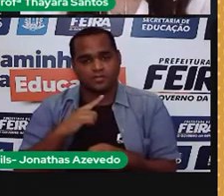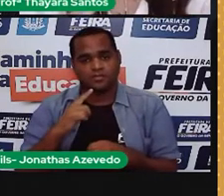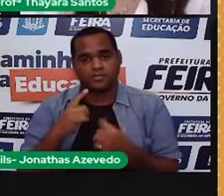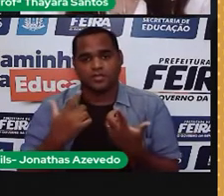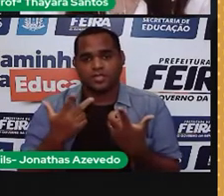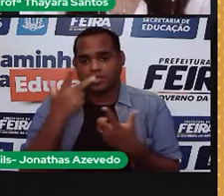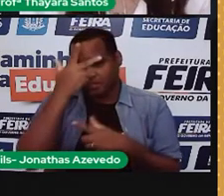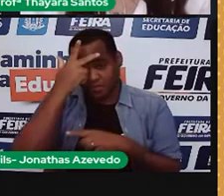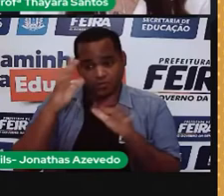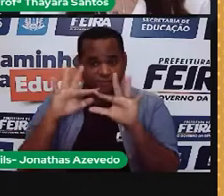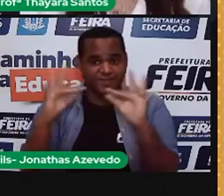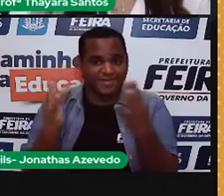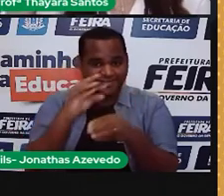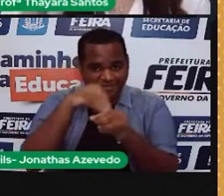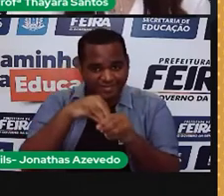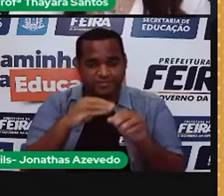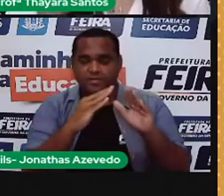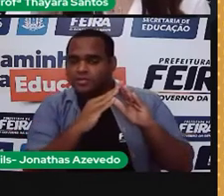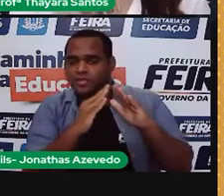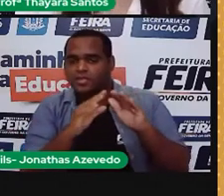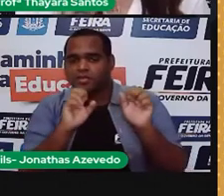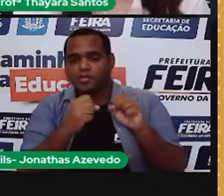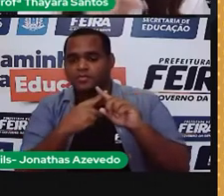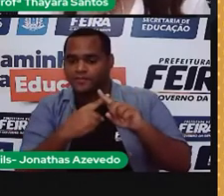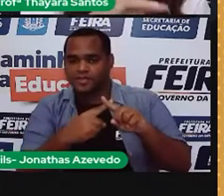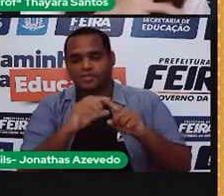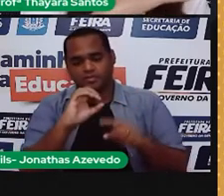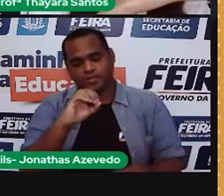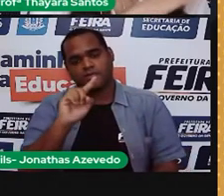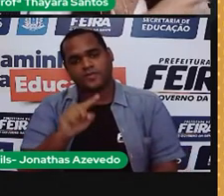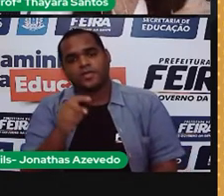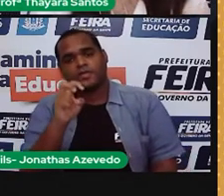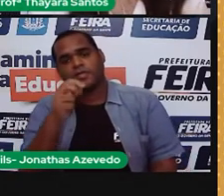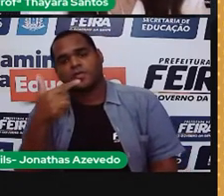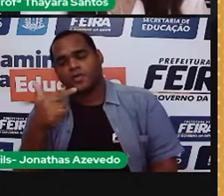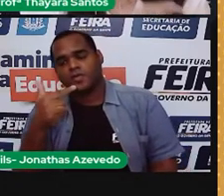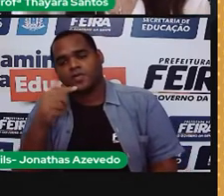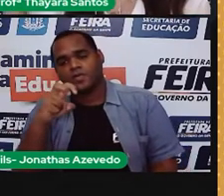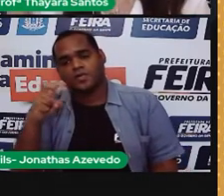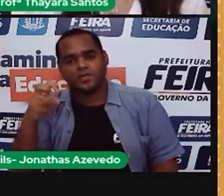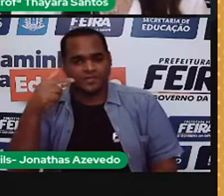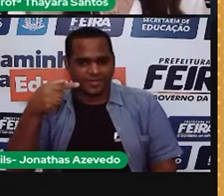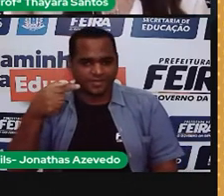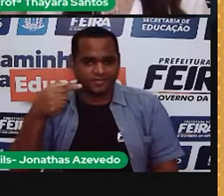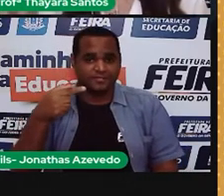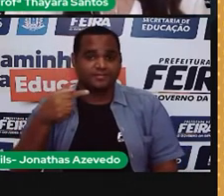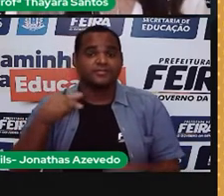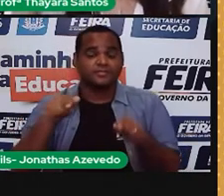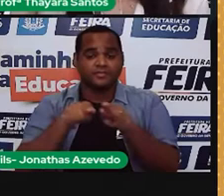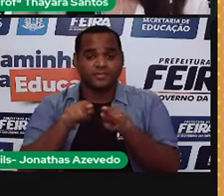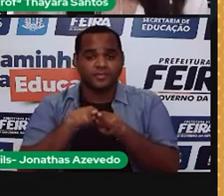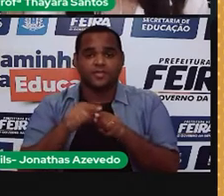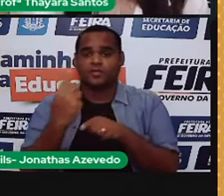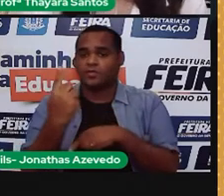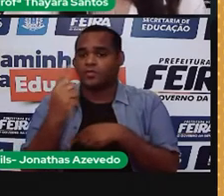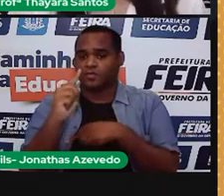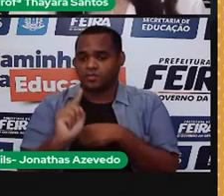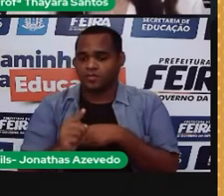kilowatts-hora que a sua família consumiu, vezes aquele 0,52 e um pouquinho, mais 1